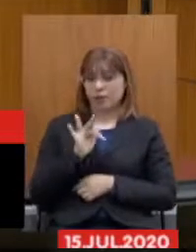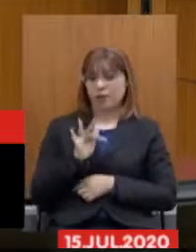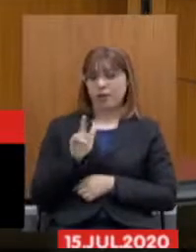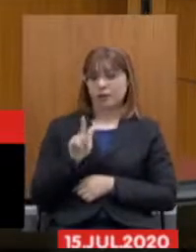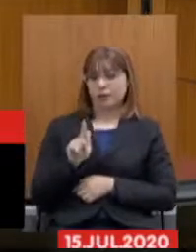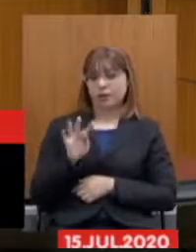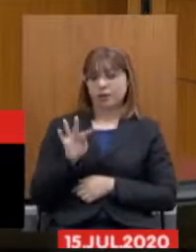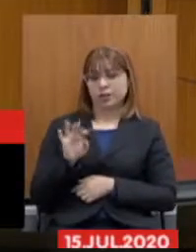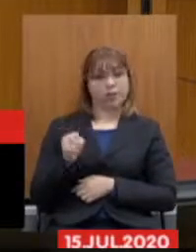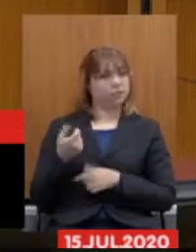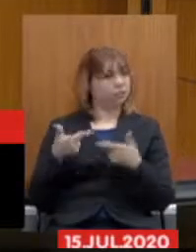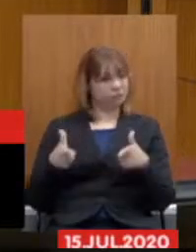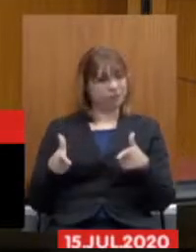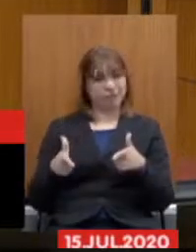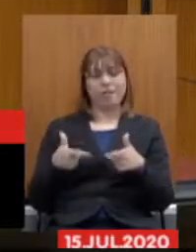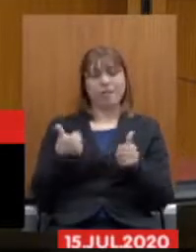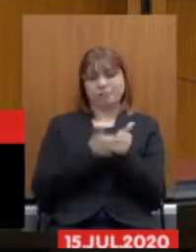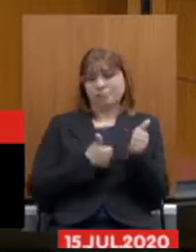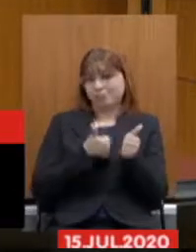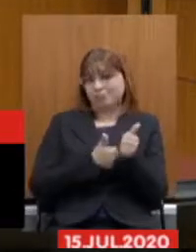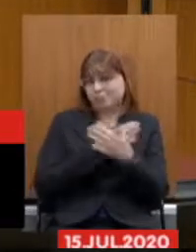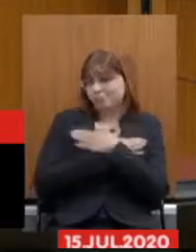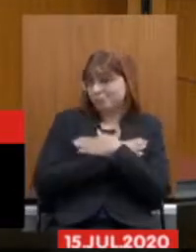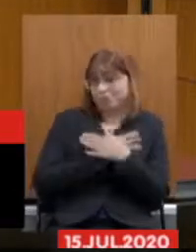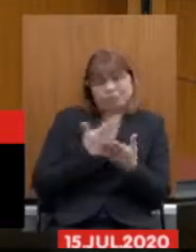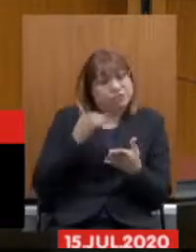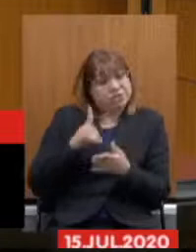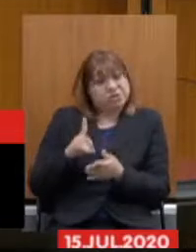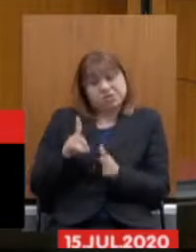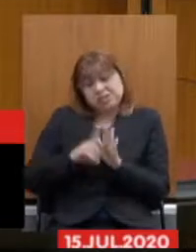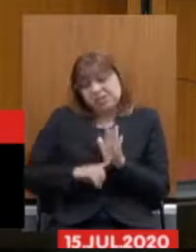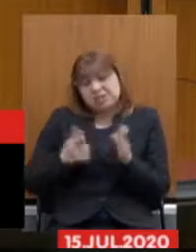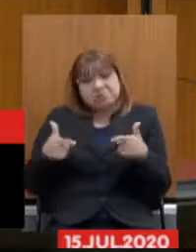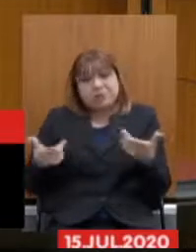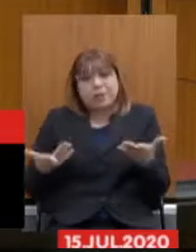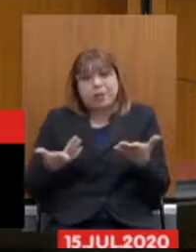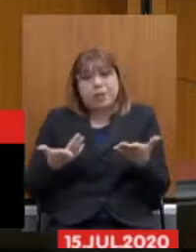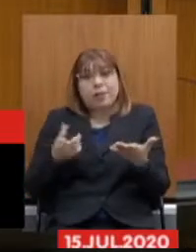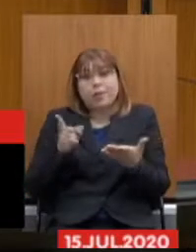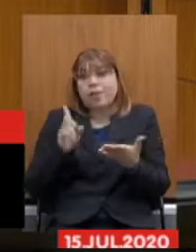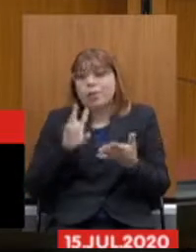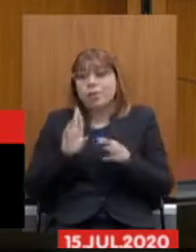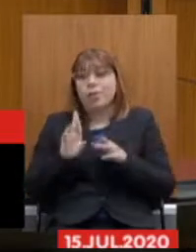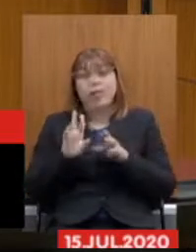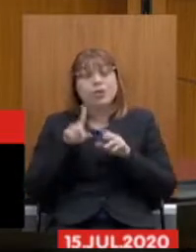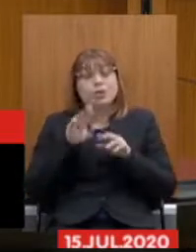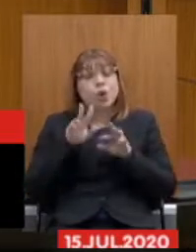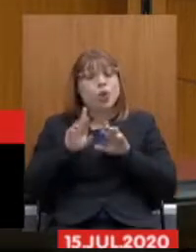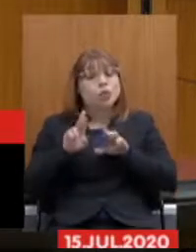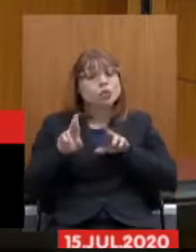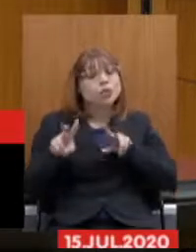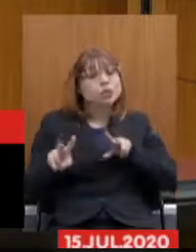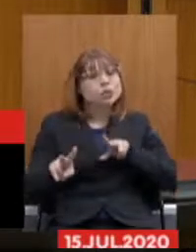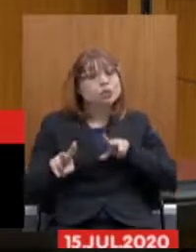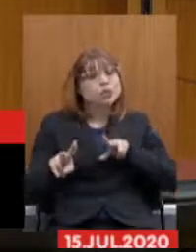a gente não tem direito a seguro-desemprego. Então, assim, não são privilégios, são diferenças que